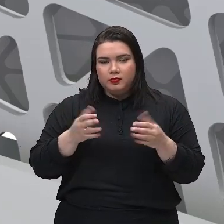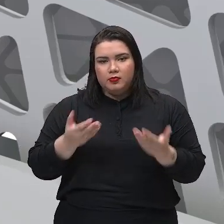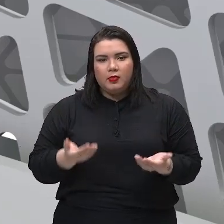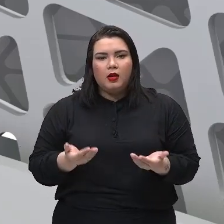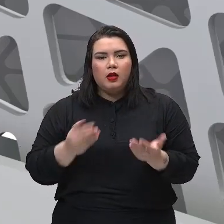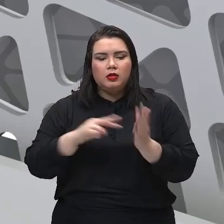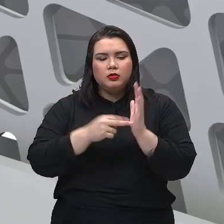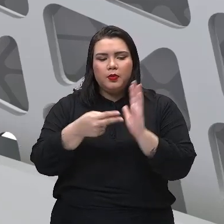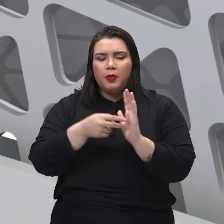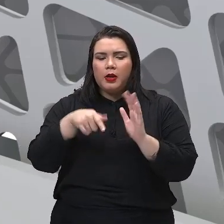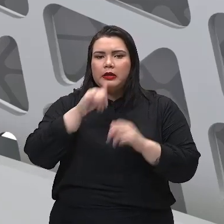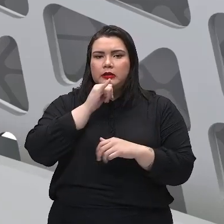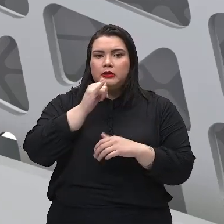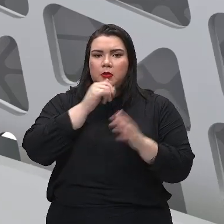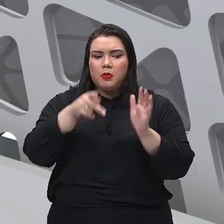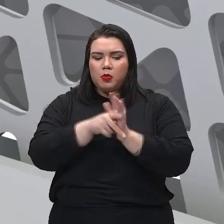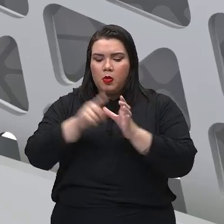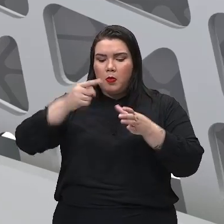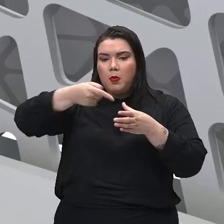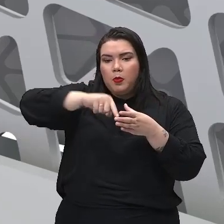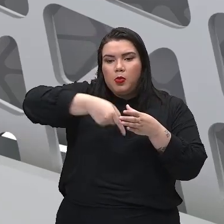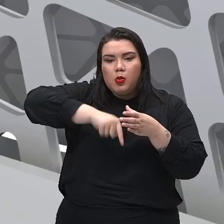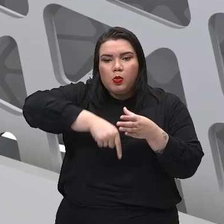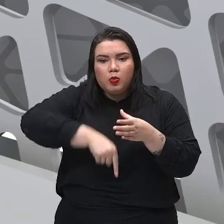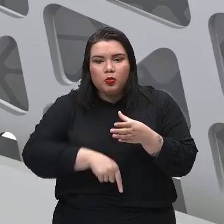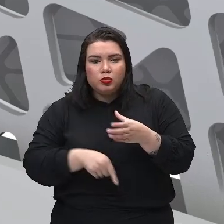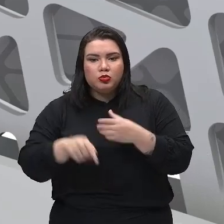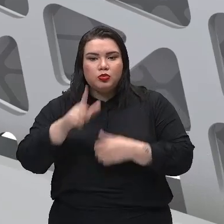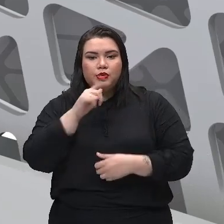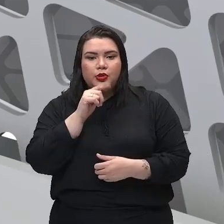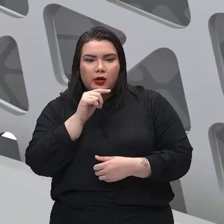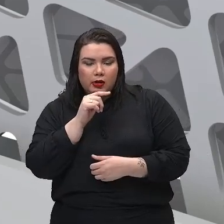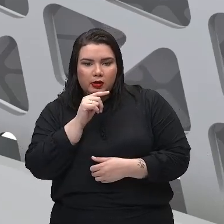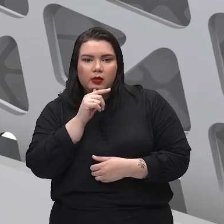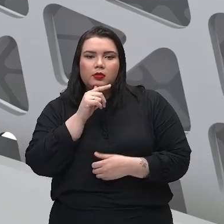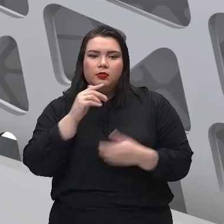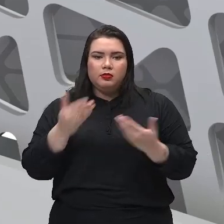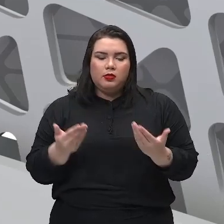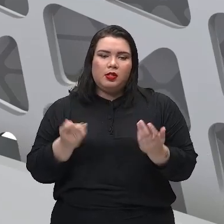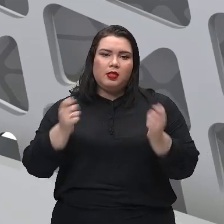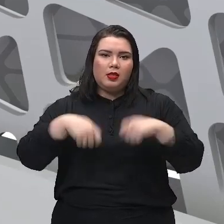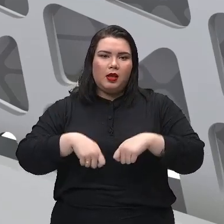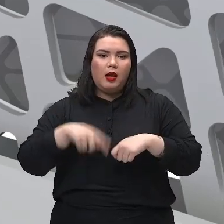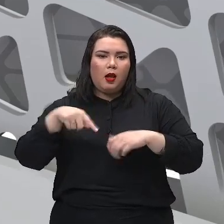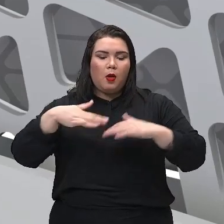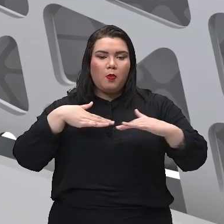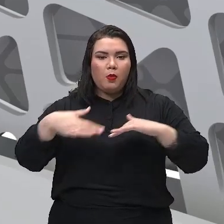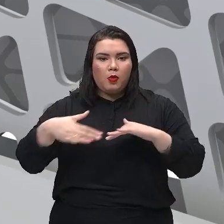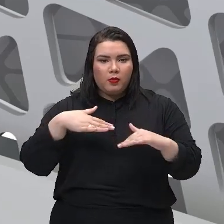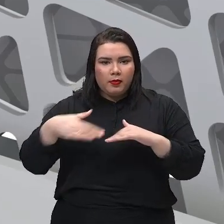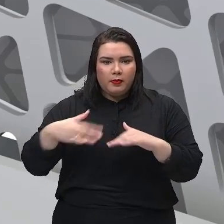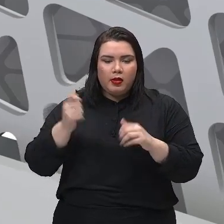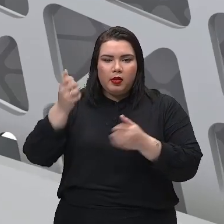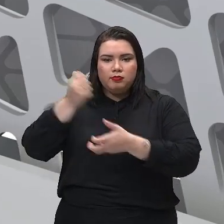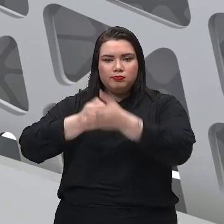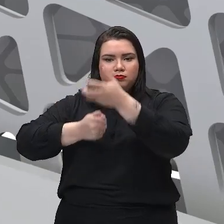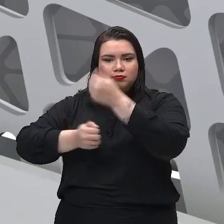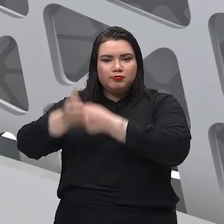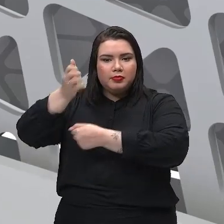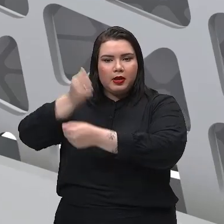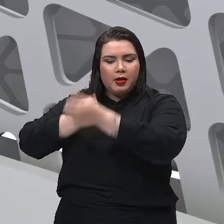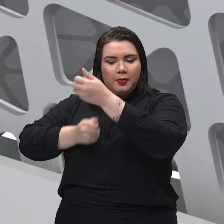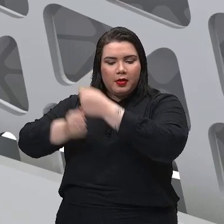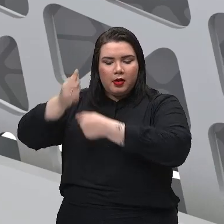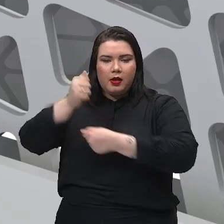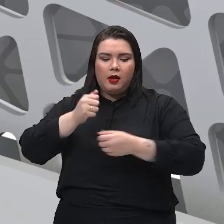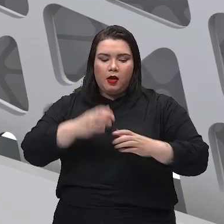diminui a força que está sendo aplicada, né? Para que ocorra o movimento e a gente consiga retirar a água de dentro